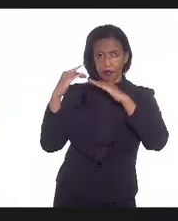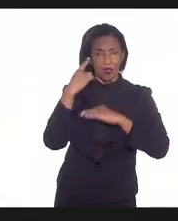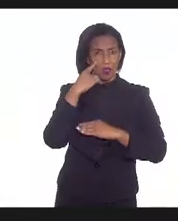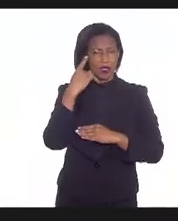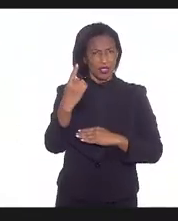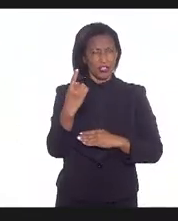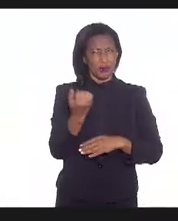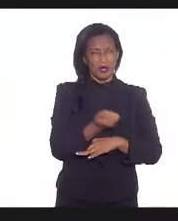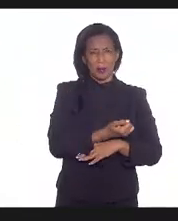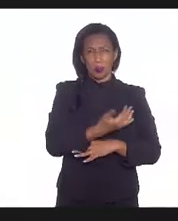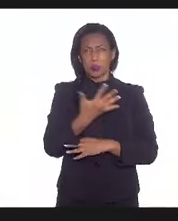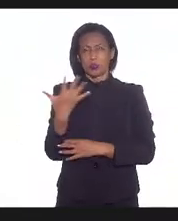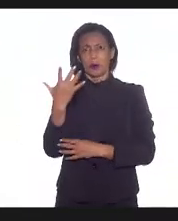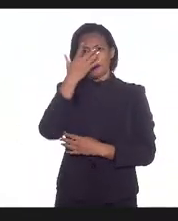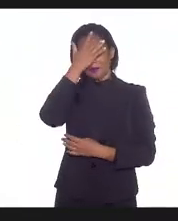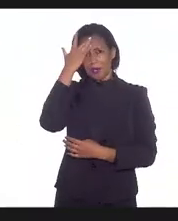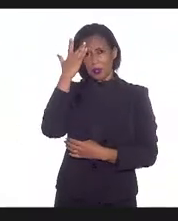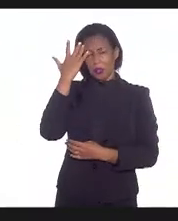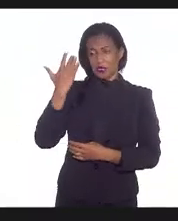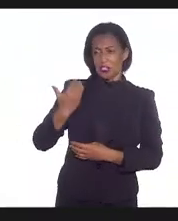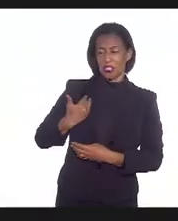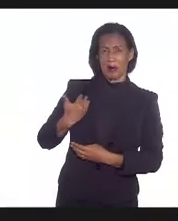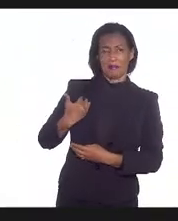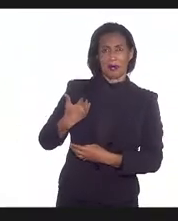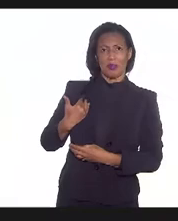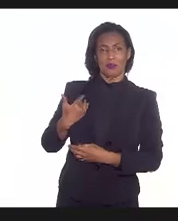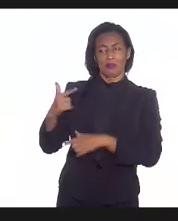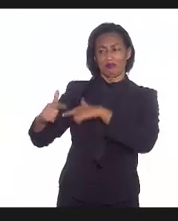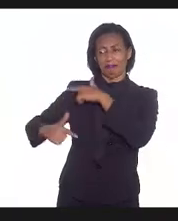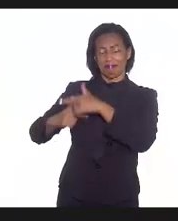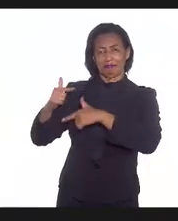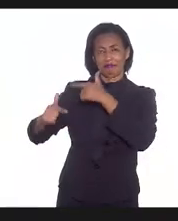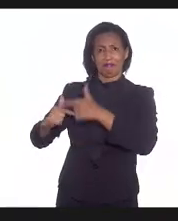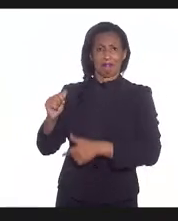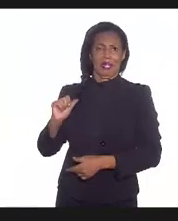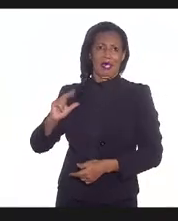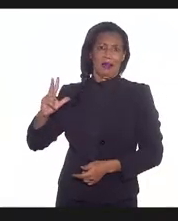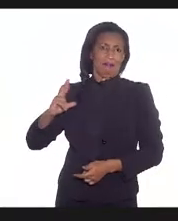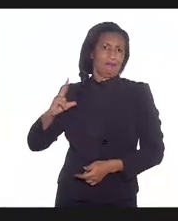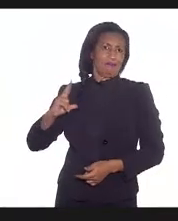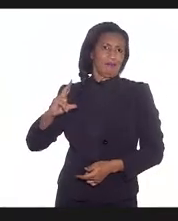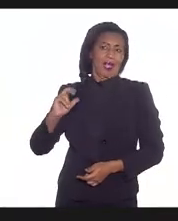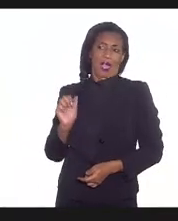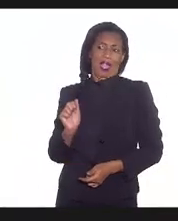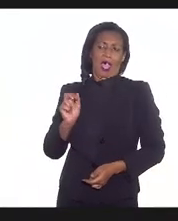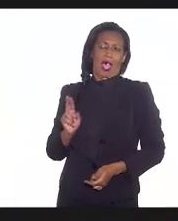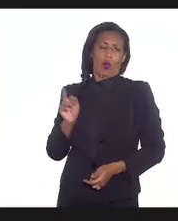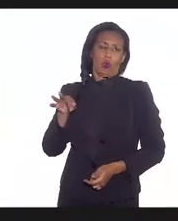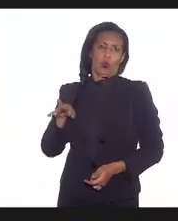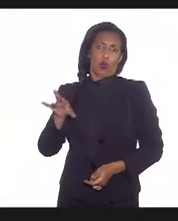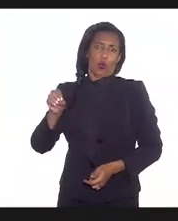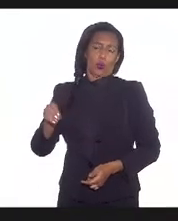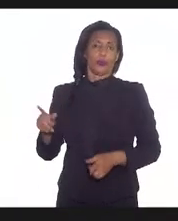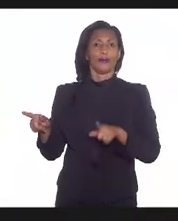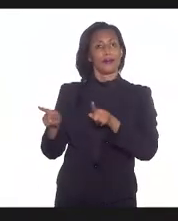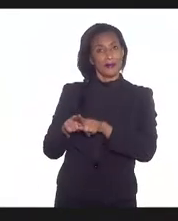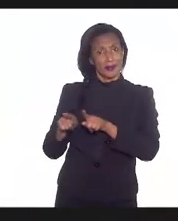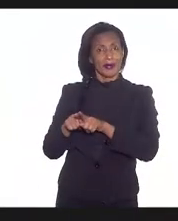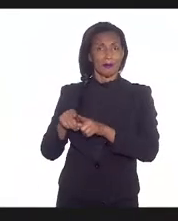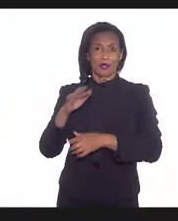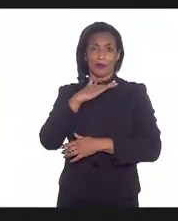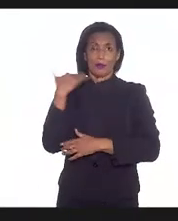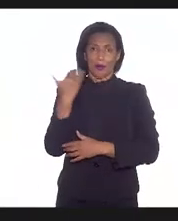vários casos de mortes de colegas terceirizados, e depois a morte de um colega da Petrobras, né.